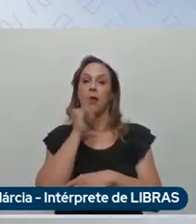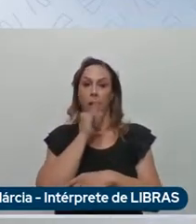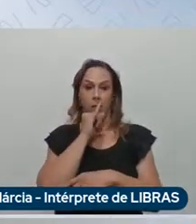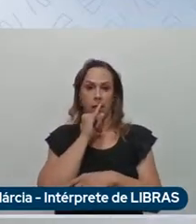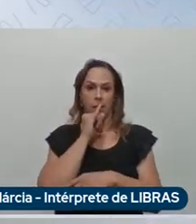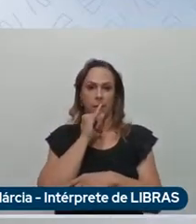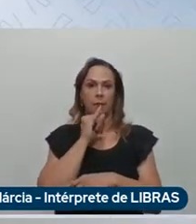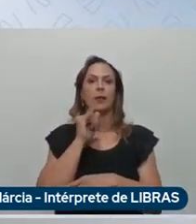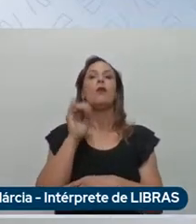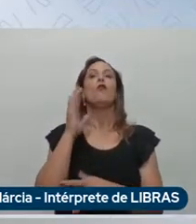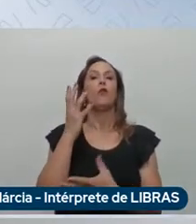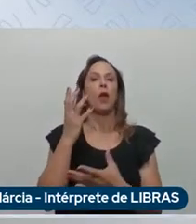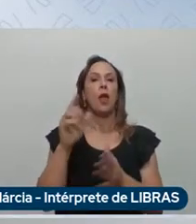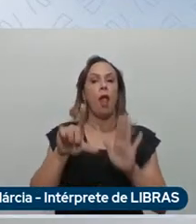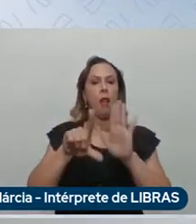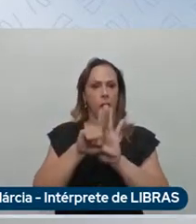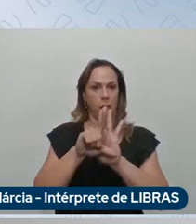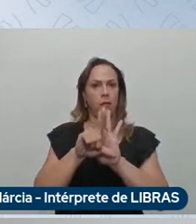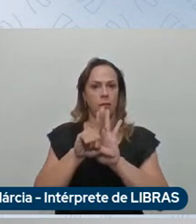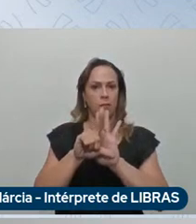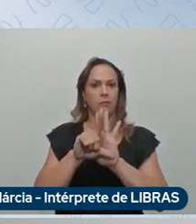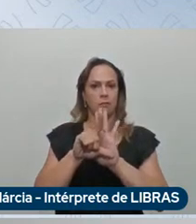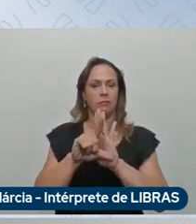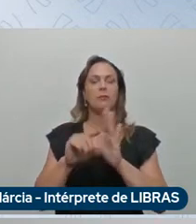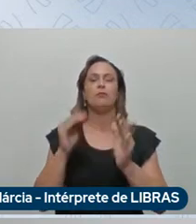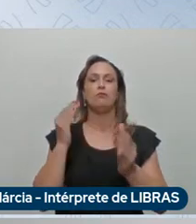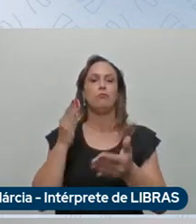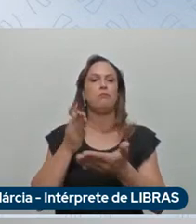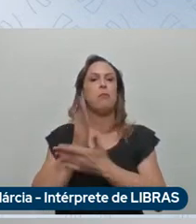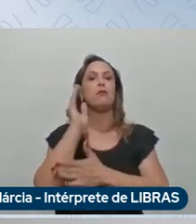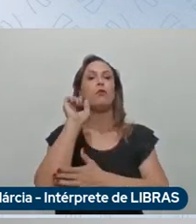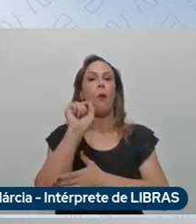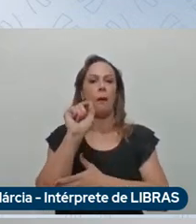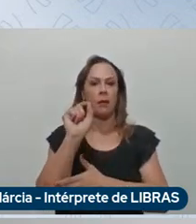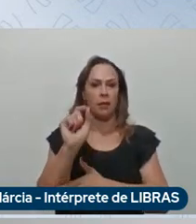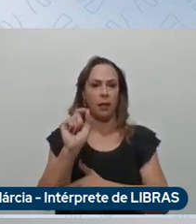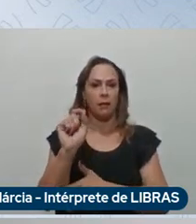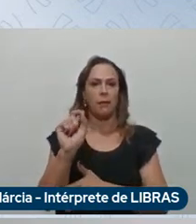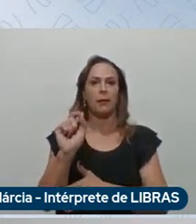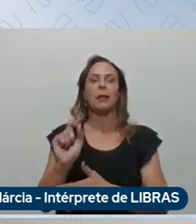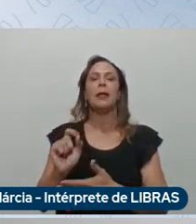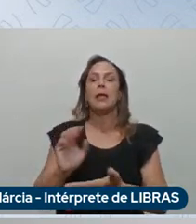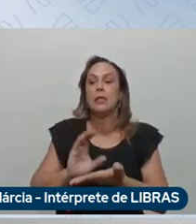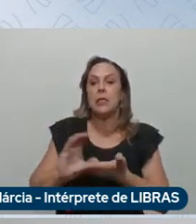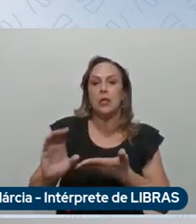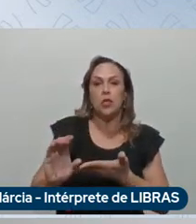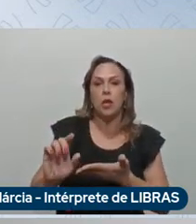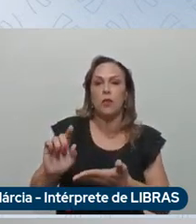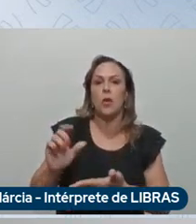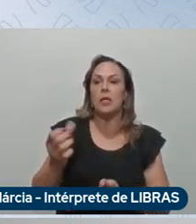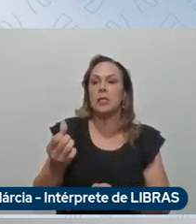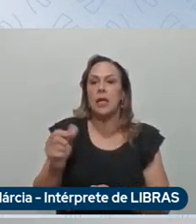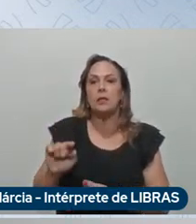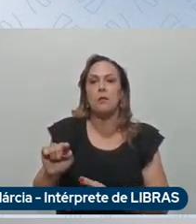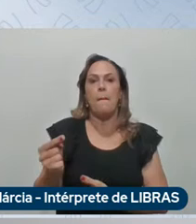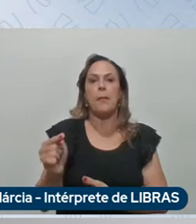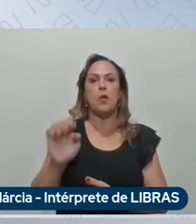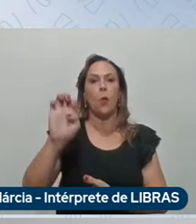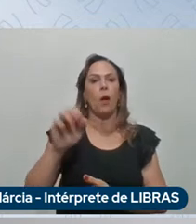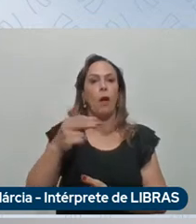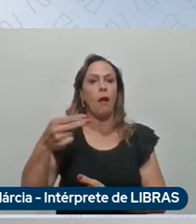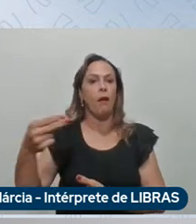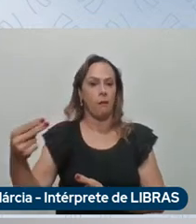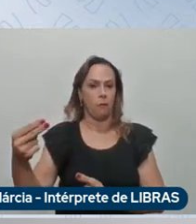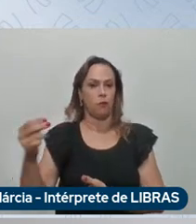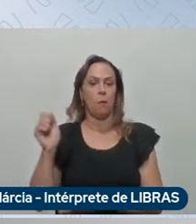euros quase trinta e cinco mil reais para a compra de um carro elétrico o cliente que quer comprar um carro